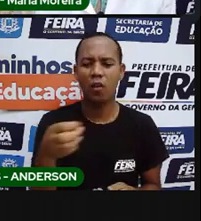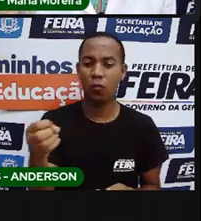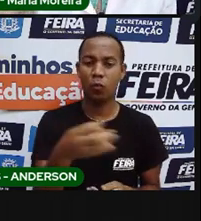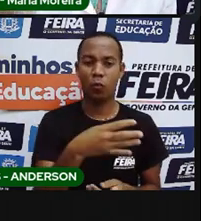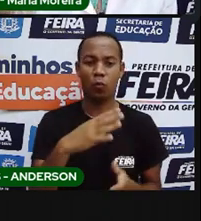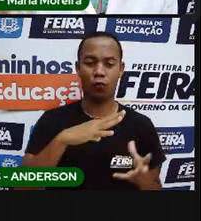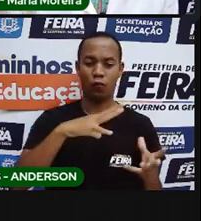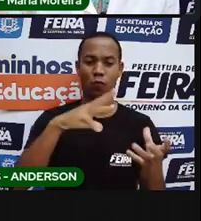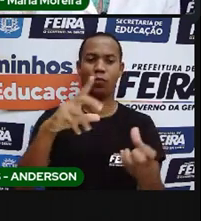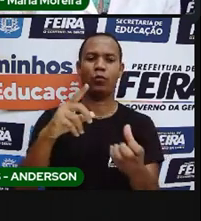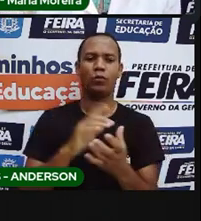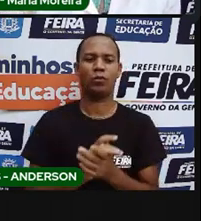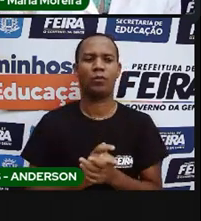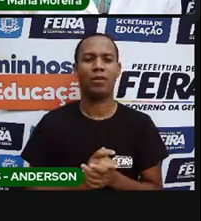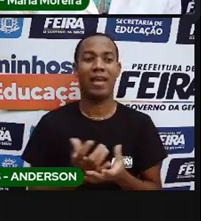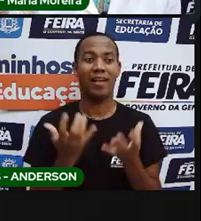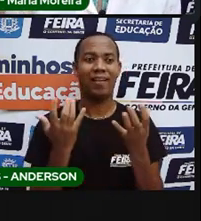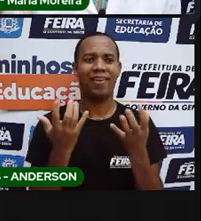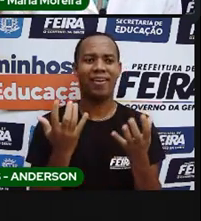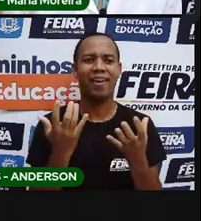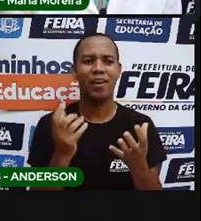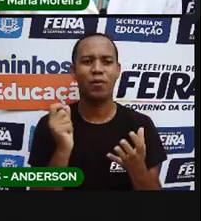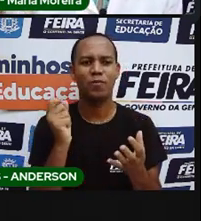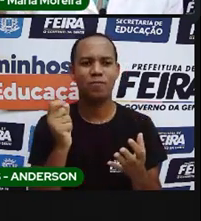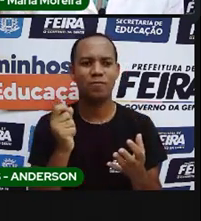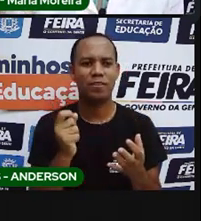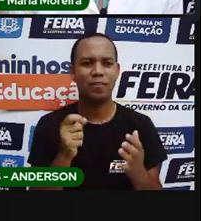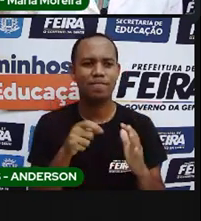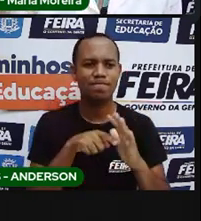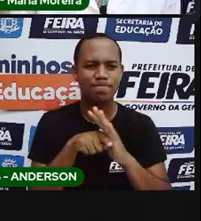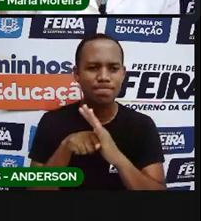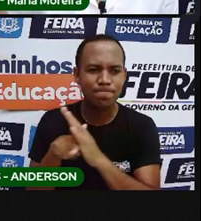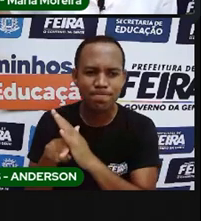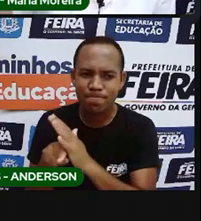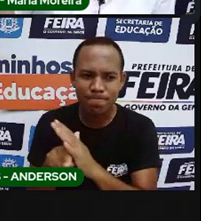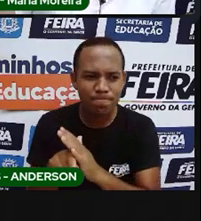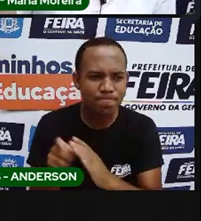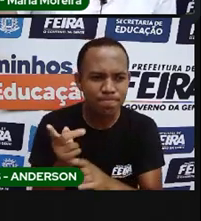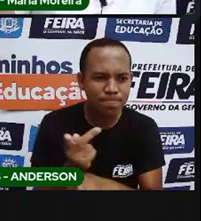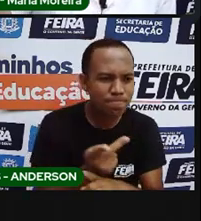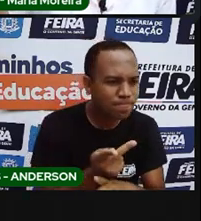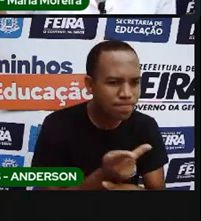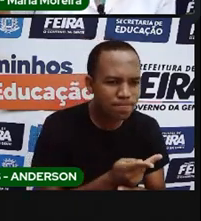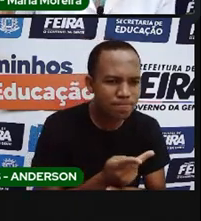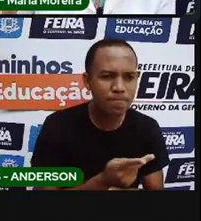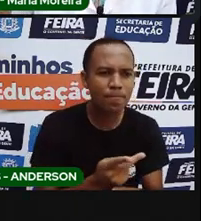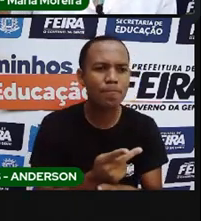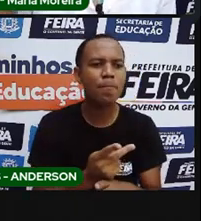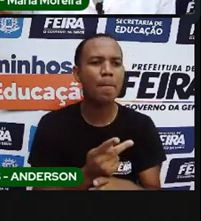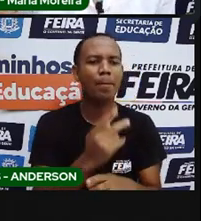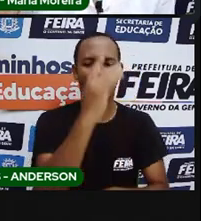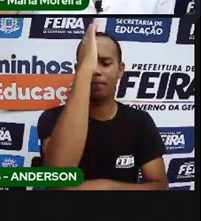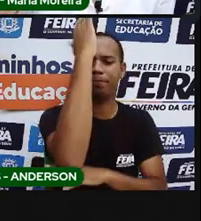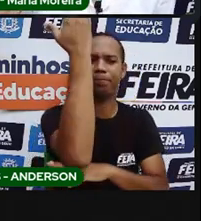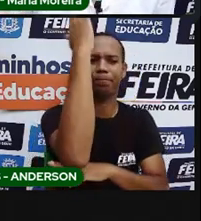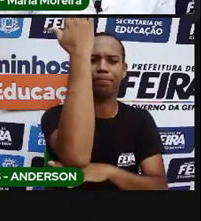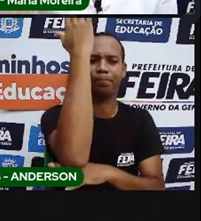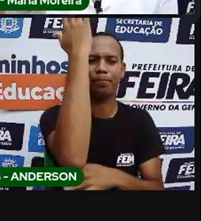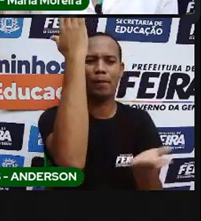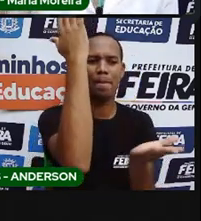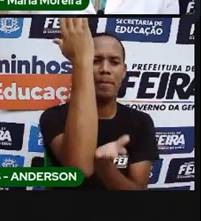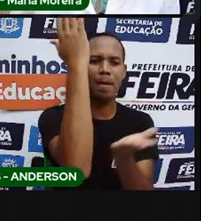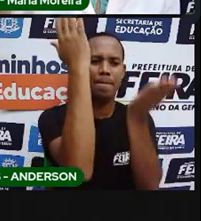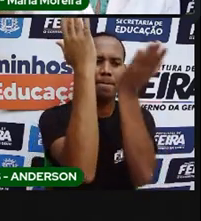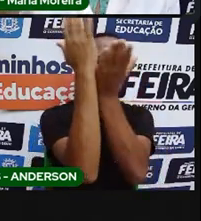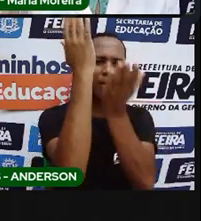vieram para explorar. Explorar quando? levaram o quê? Ao Brasil, como vocês já ouviram.